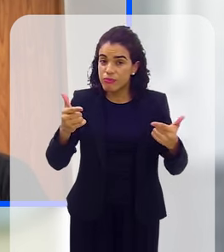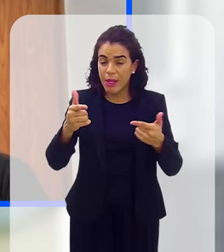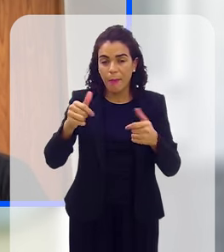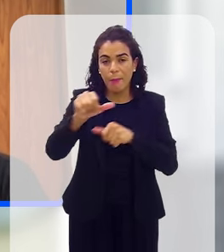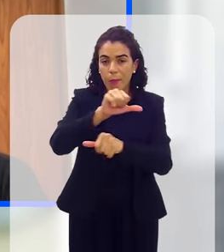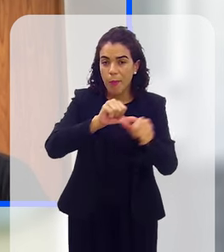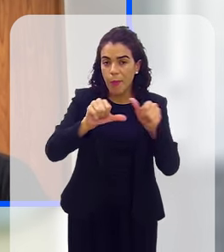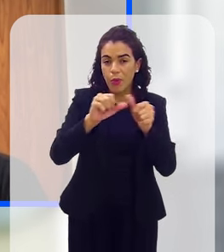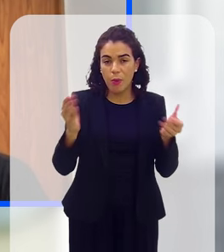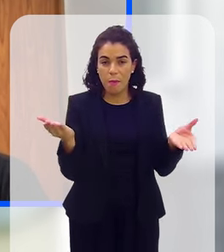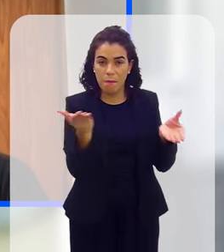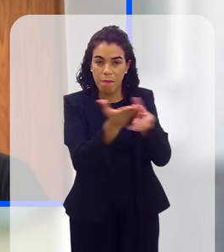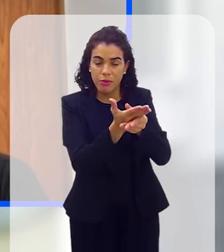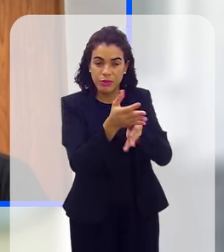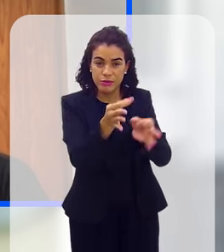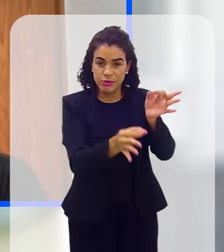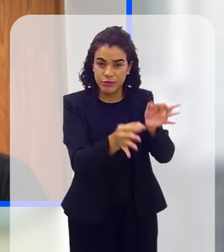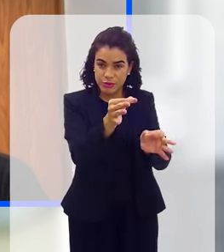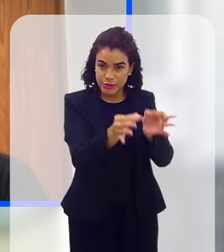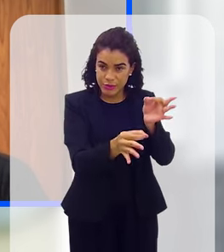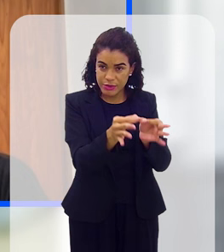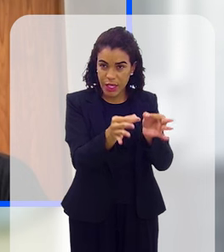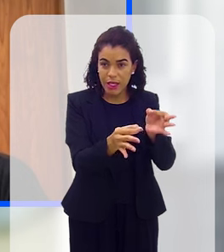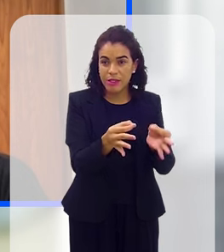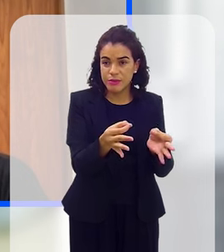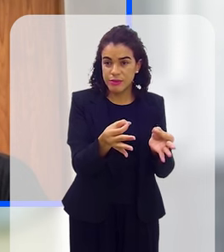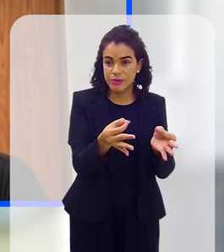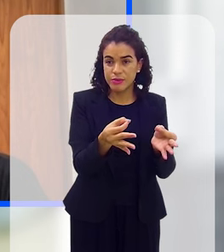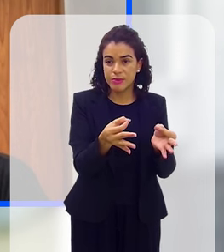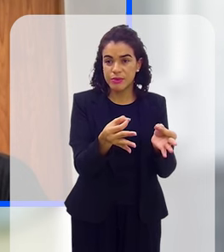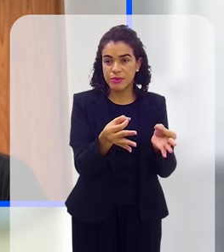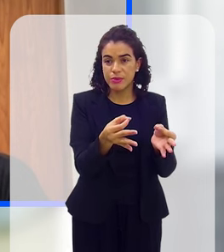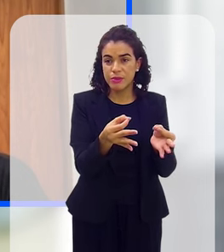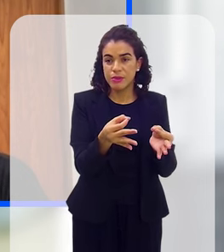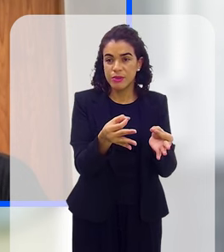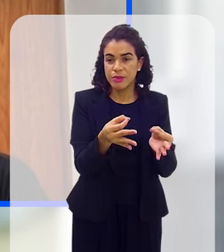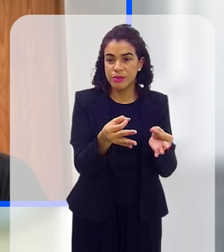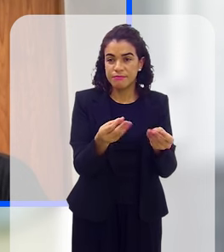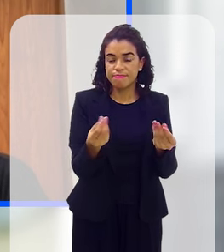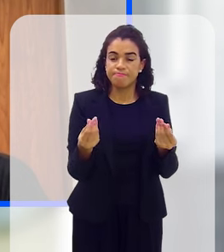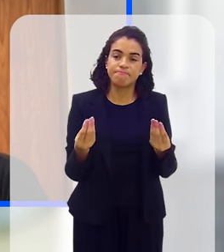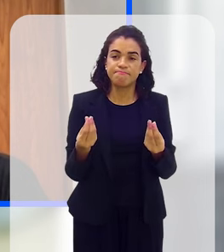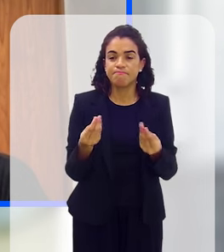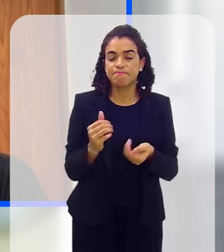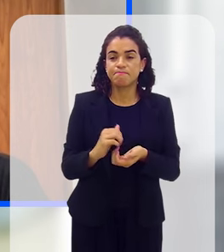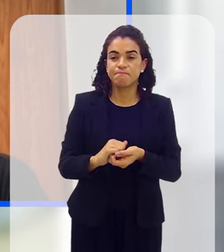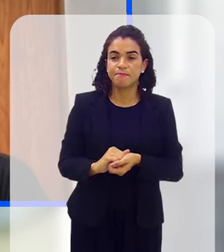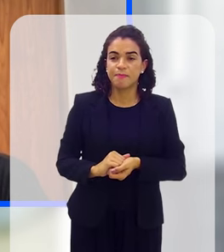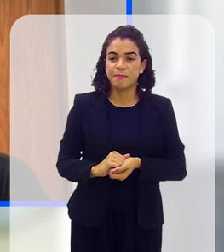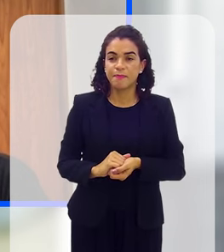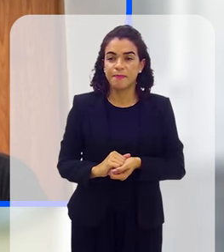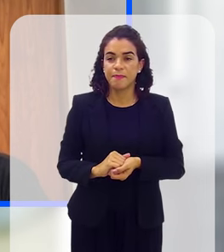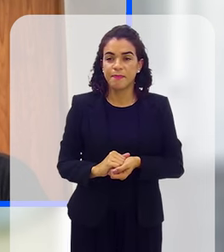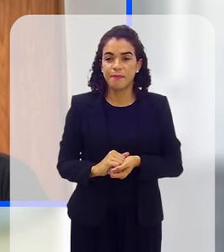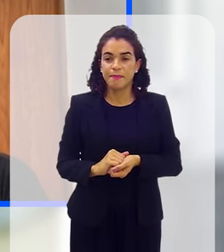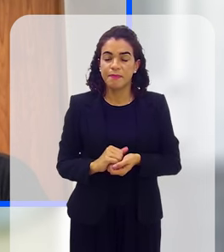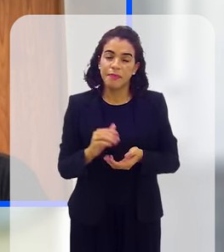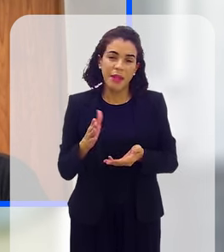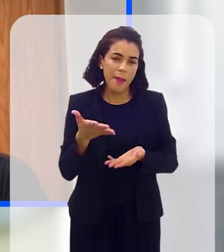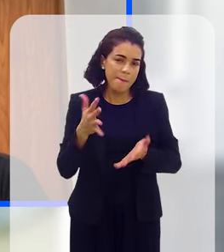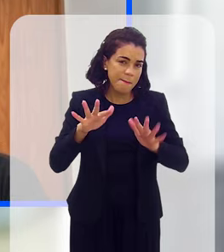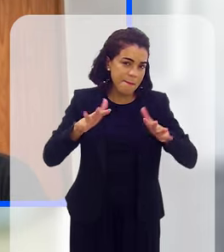transformado numa ação civil pública, né? e é